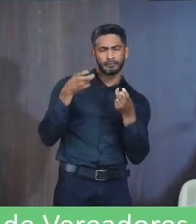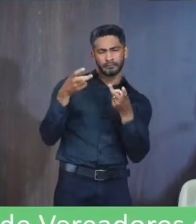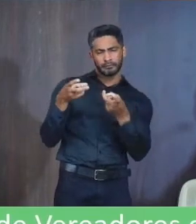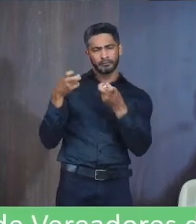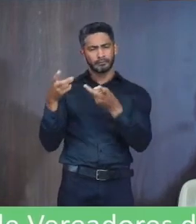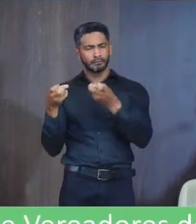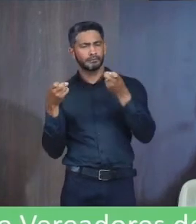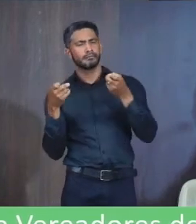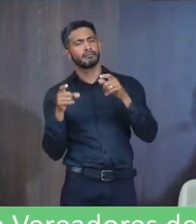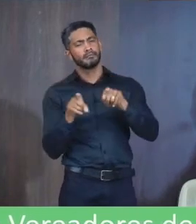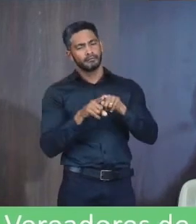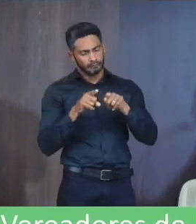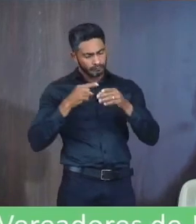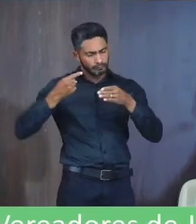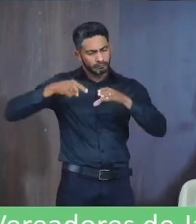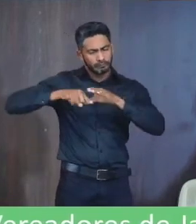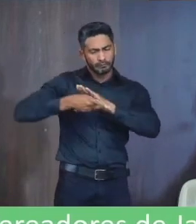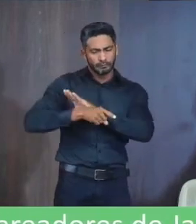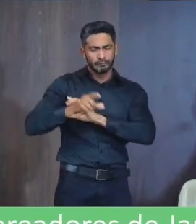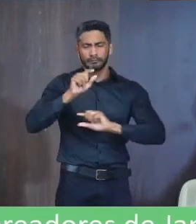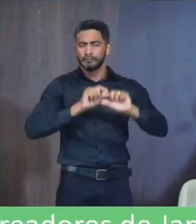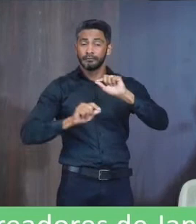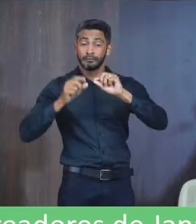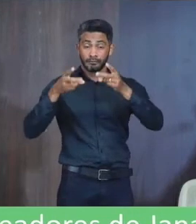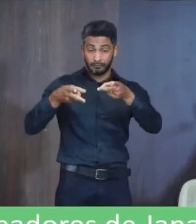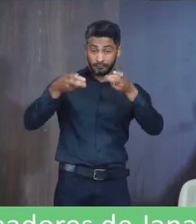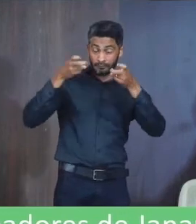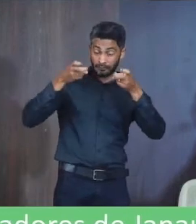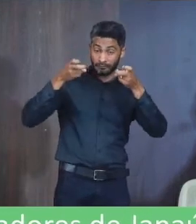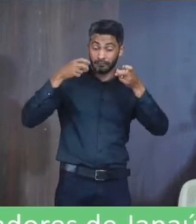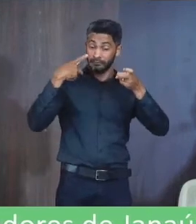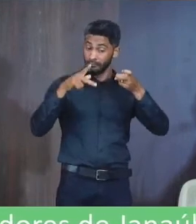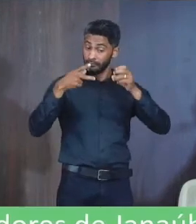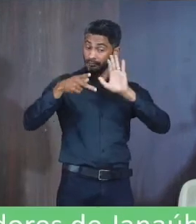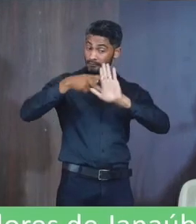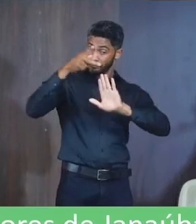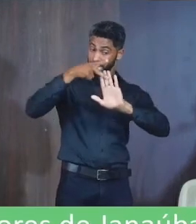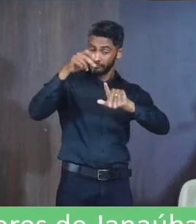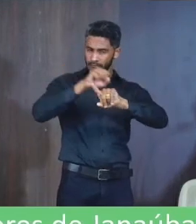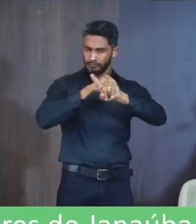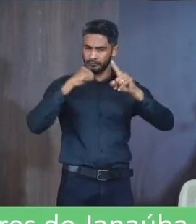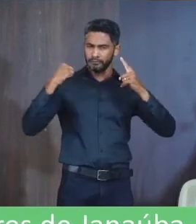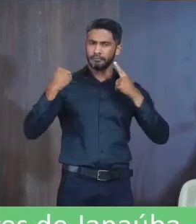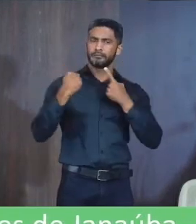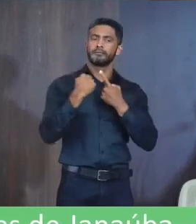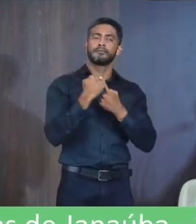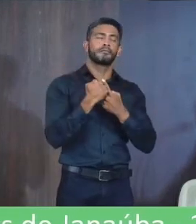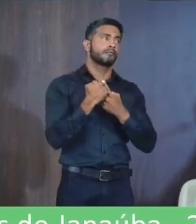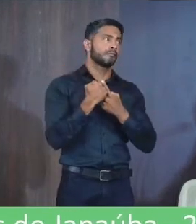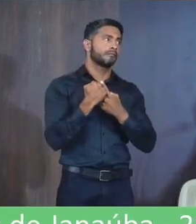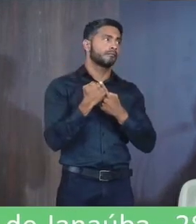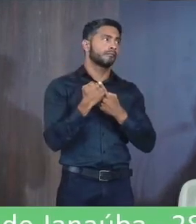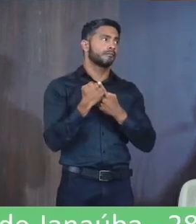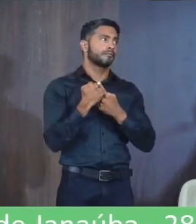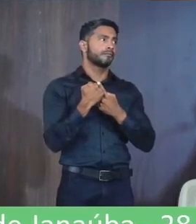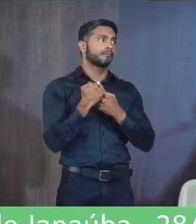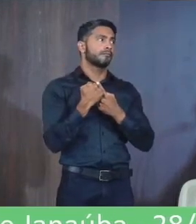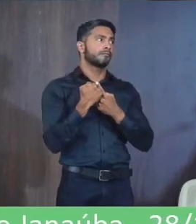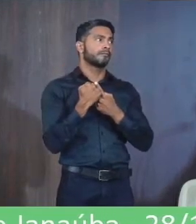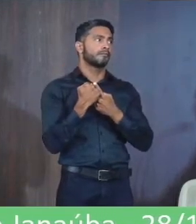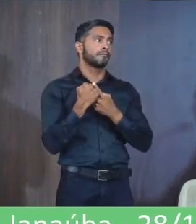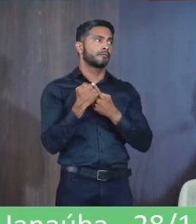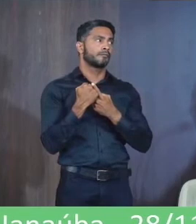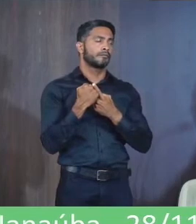pontuar E até ir mais a fundo É que a gente percebe Que esses projetos sociais Eles são contemplados